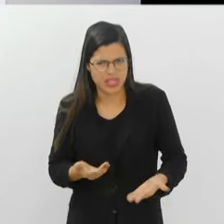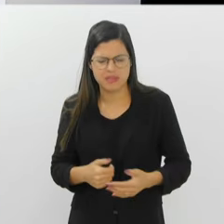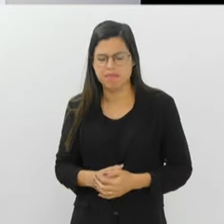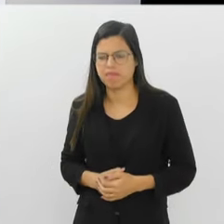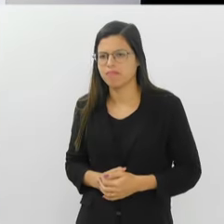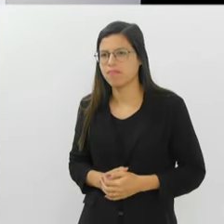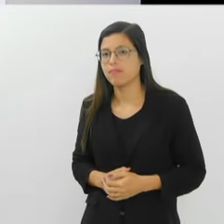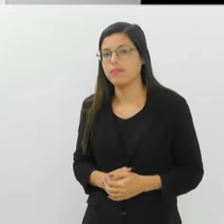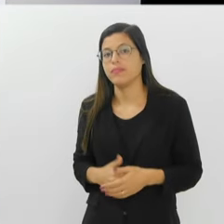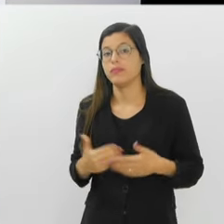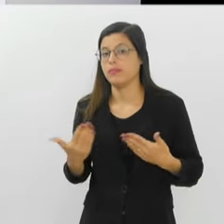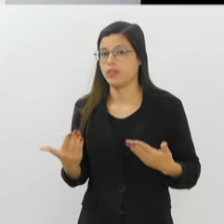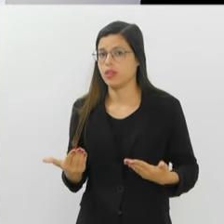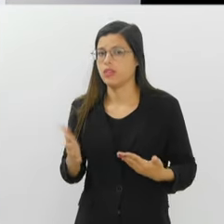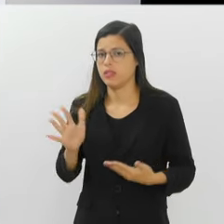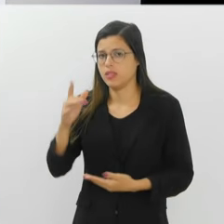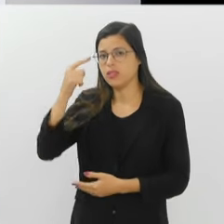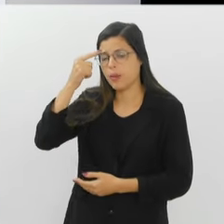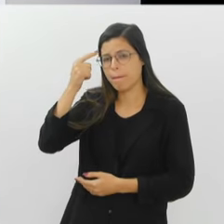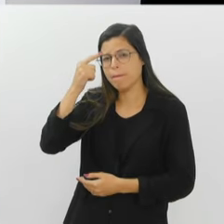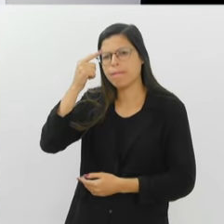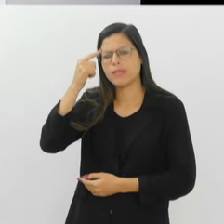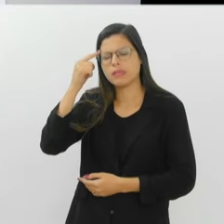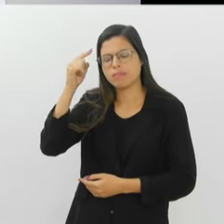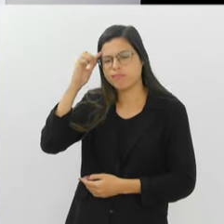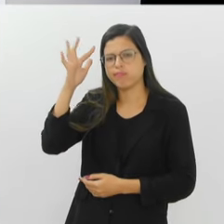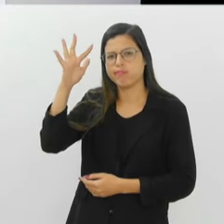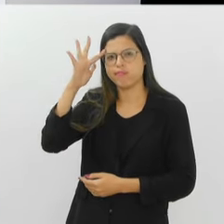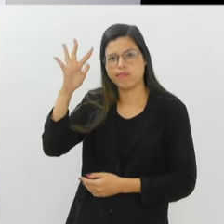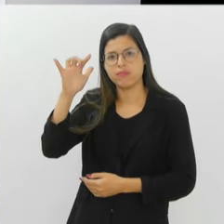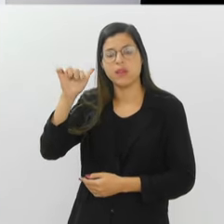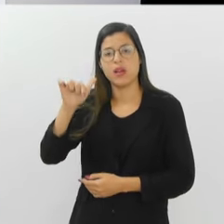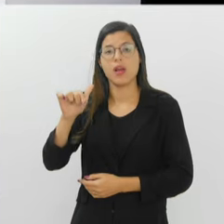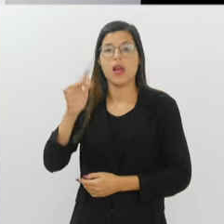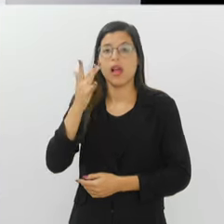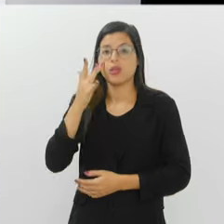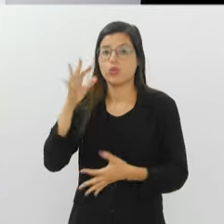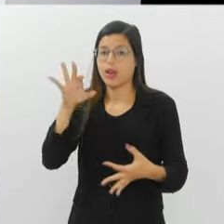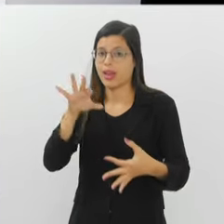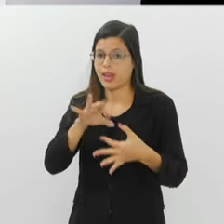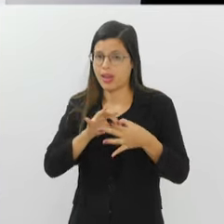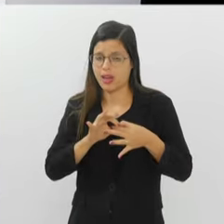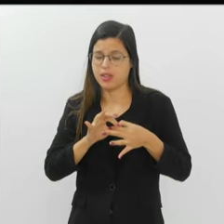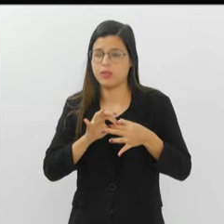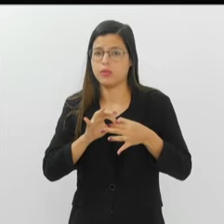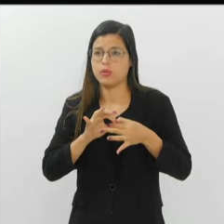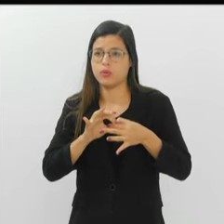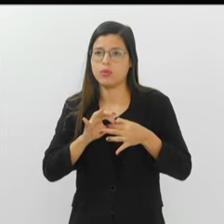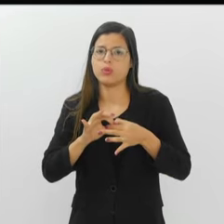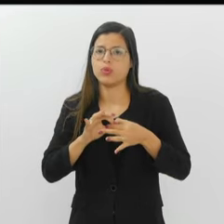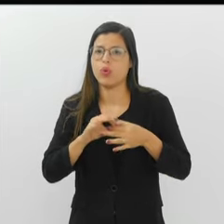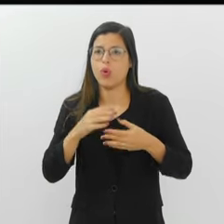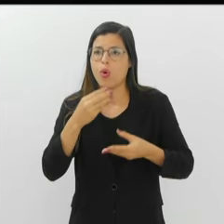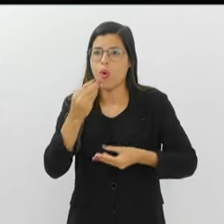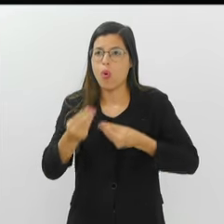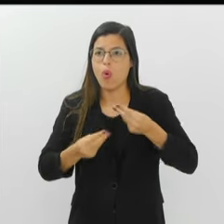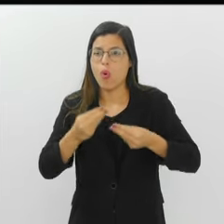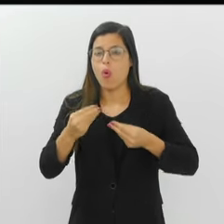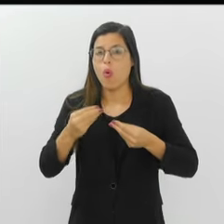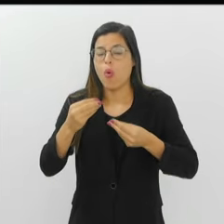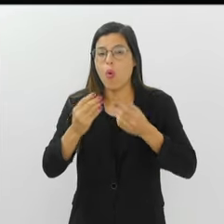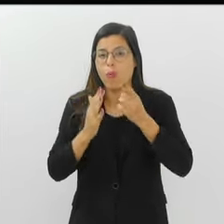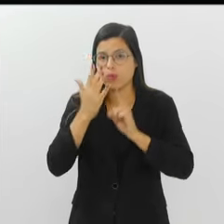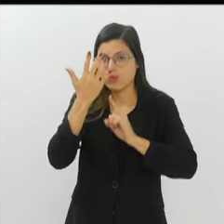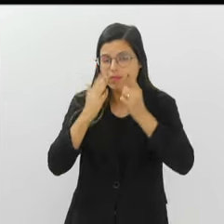São Paulo? Olha, eu já pensei muito nessa questão. E eu acho que isso tem muito a ver com a maneira